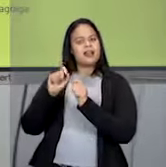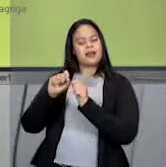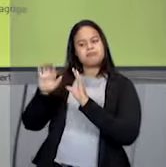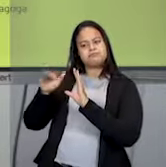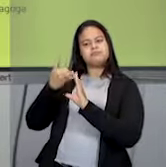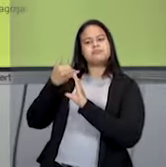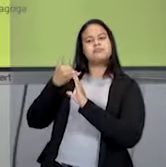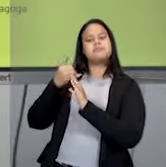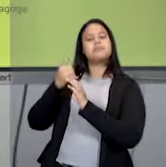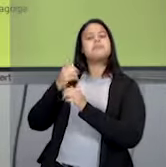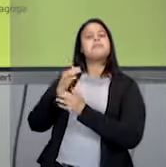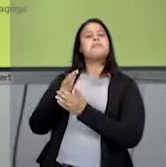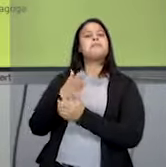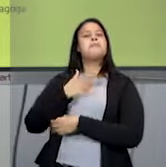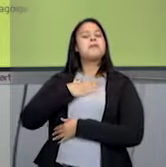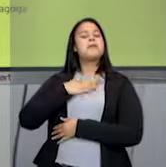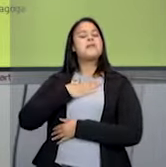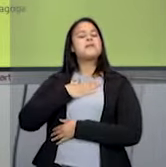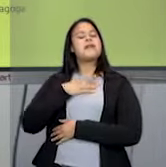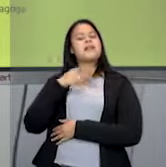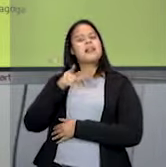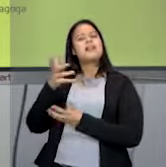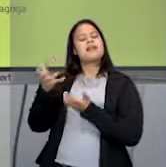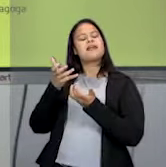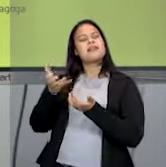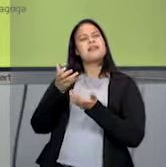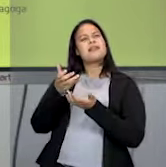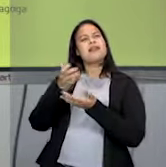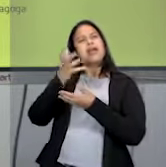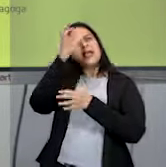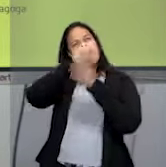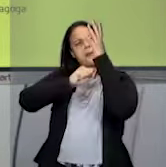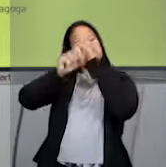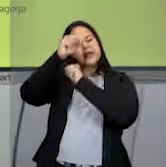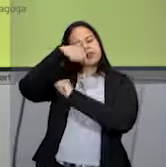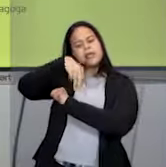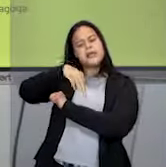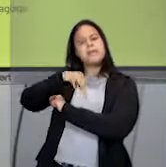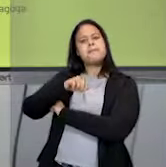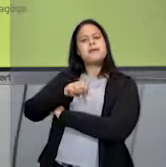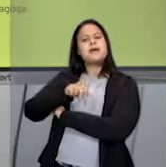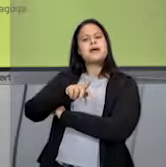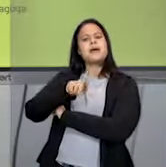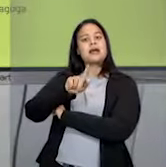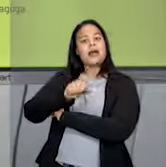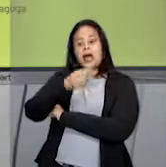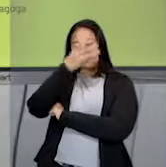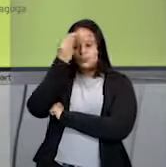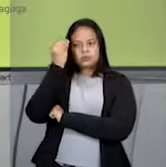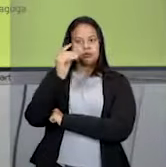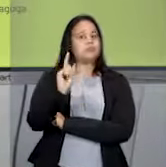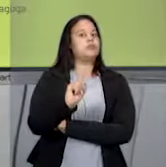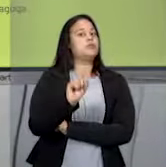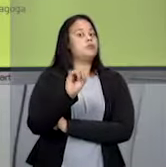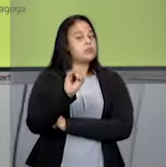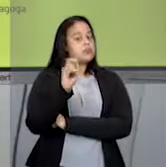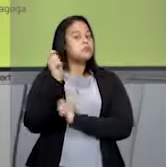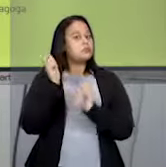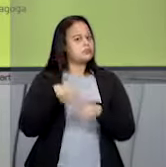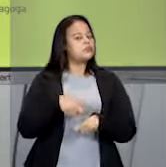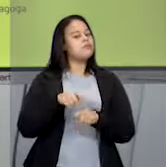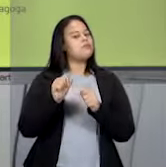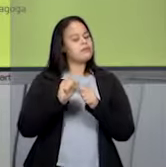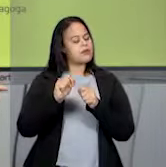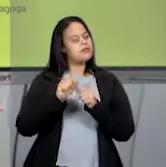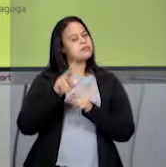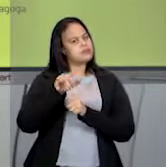Ela tem o desejo de aprender a desenhar mangá. Ô, Valentini, eu não esqueci de você e assim que for possível, eu farei,